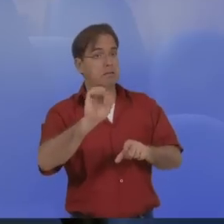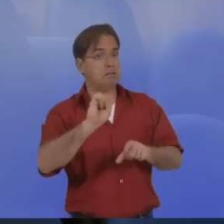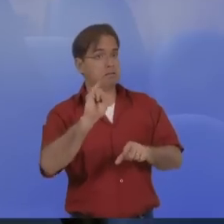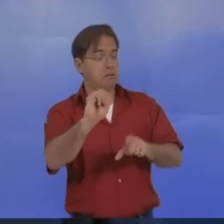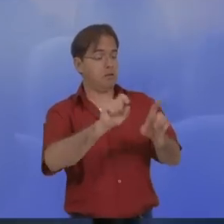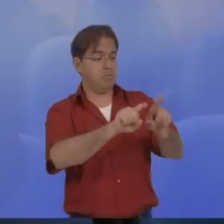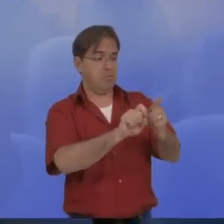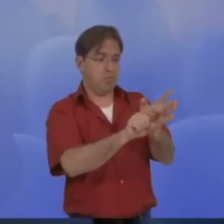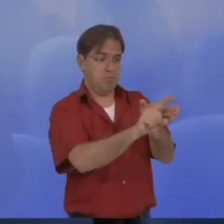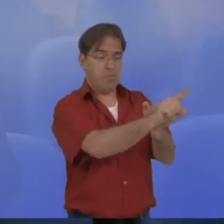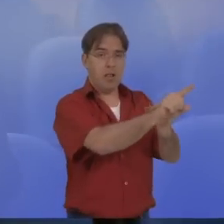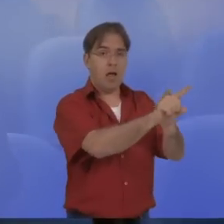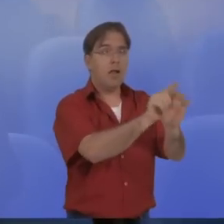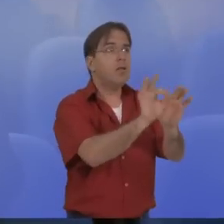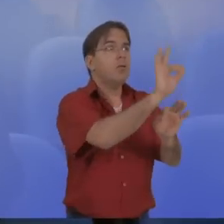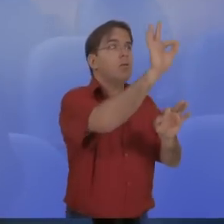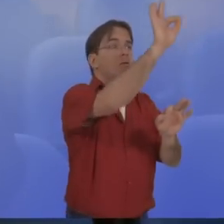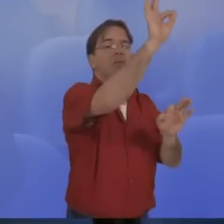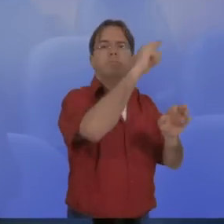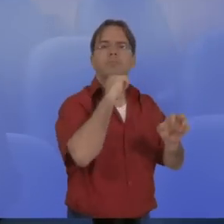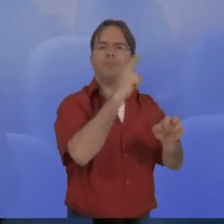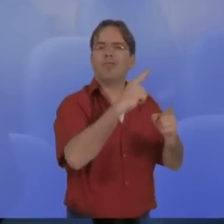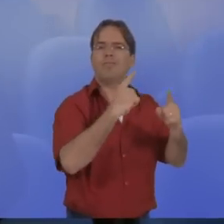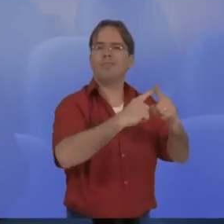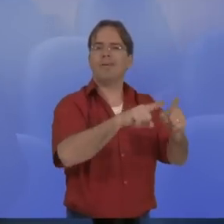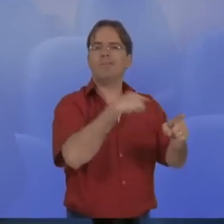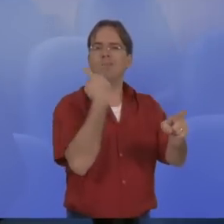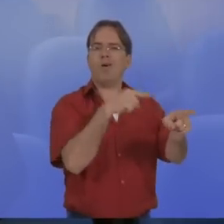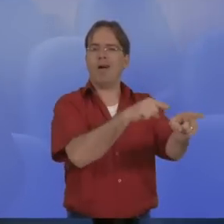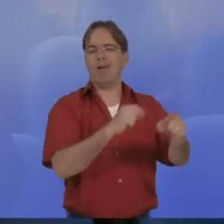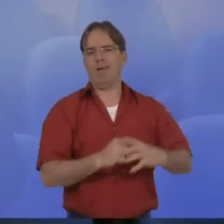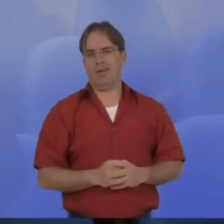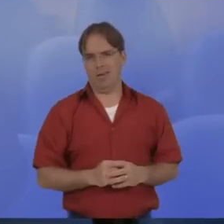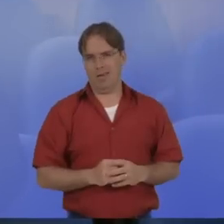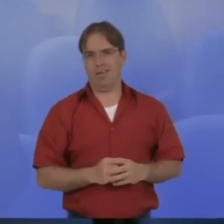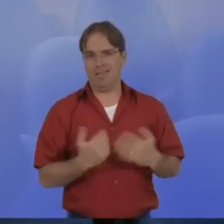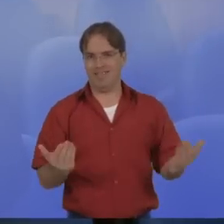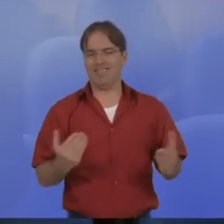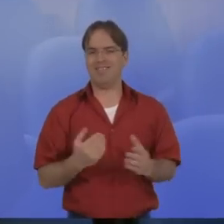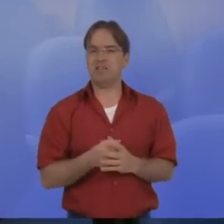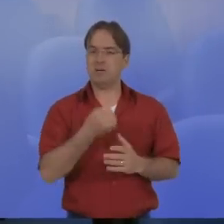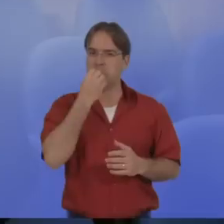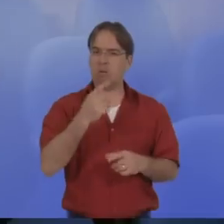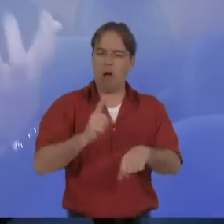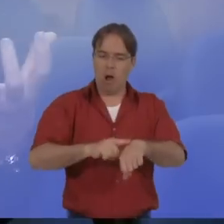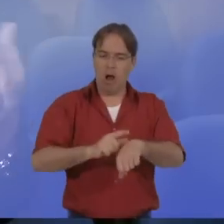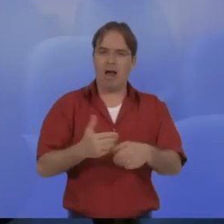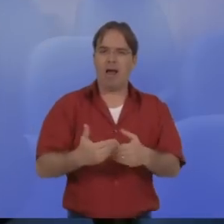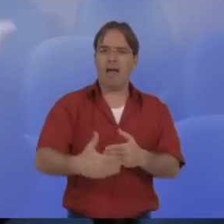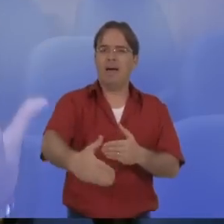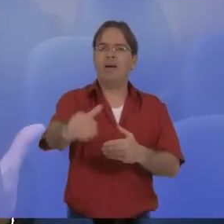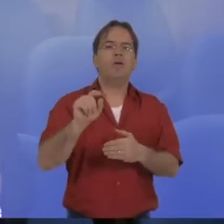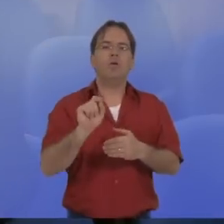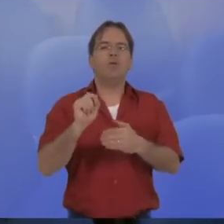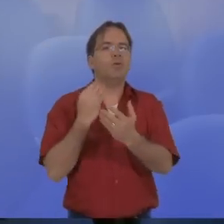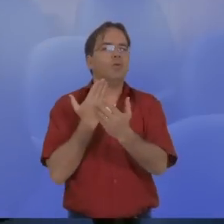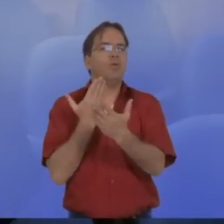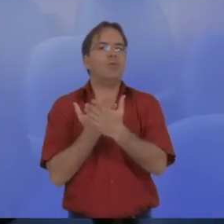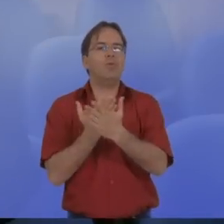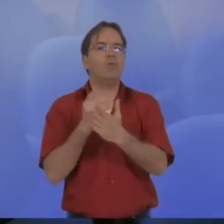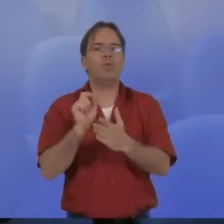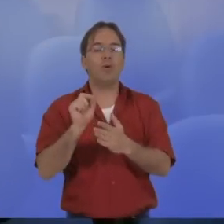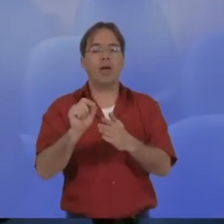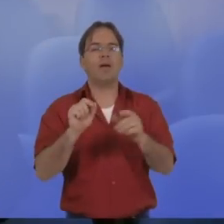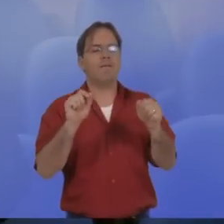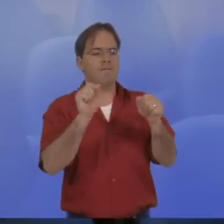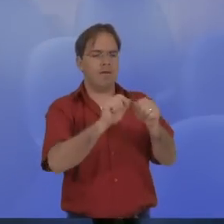mosquito adulto. Nós estamos, nesse momento, já indo para a fabricação, a produção de